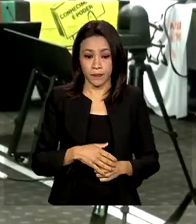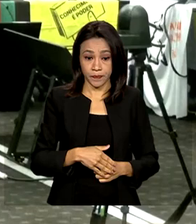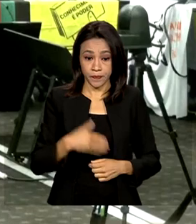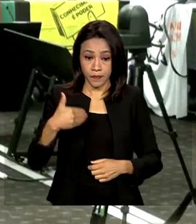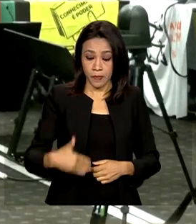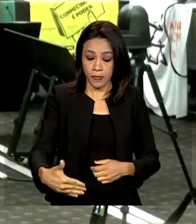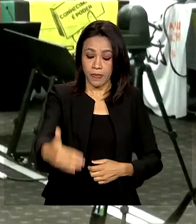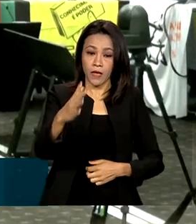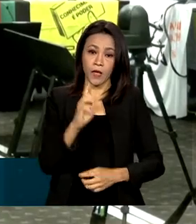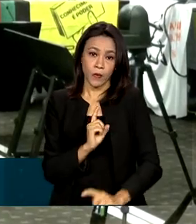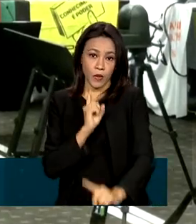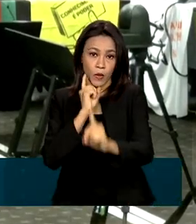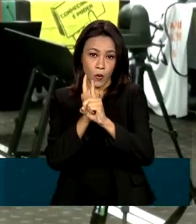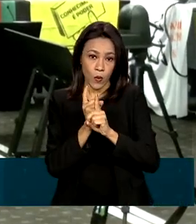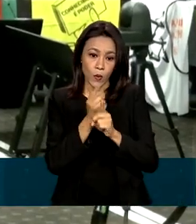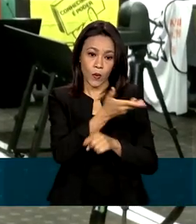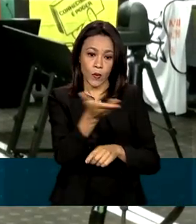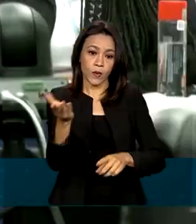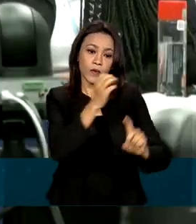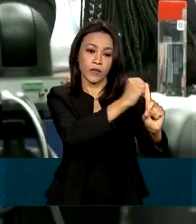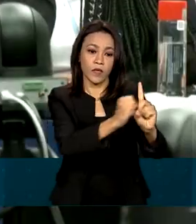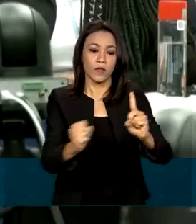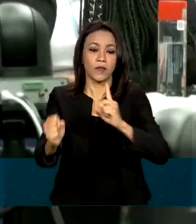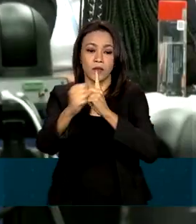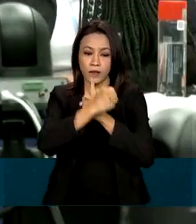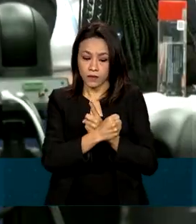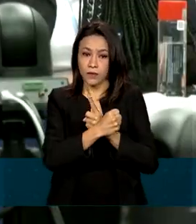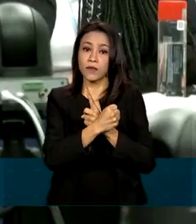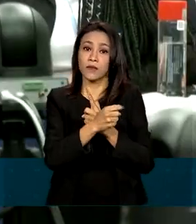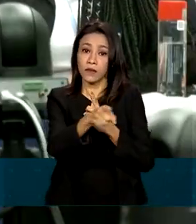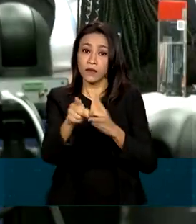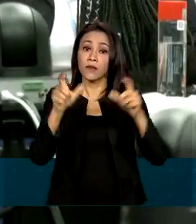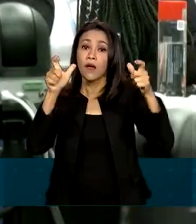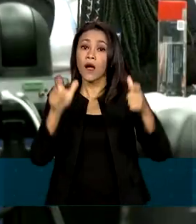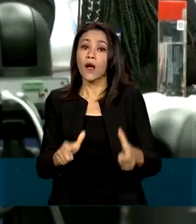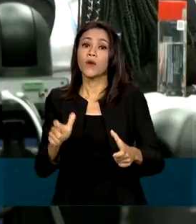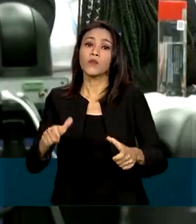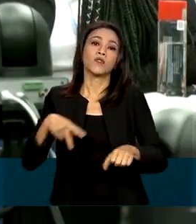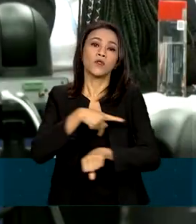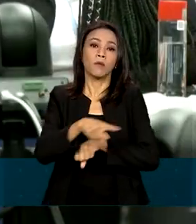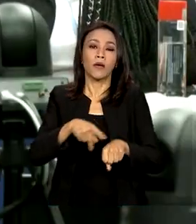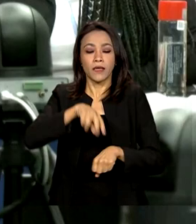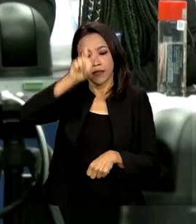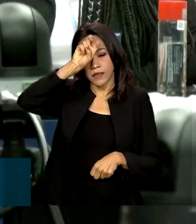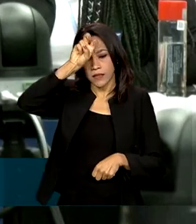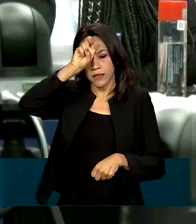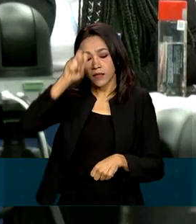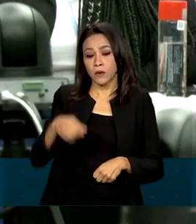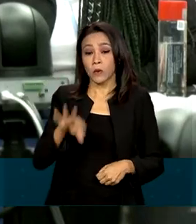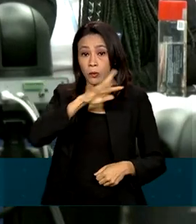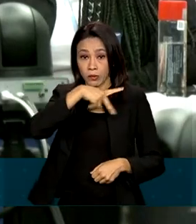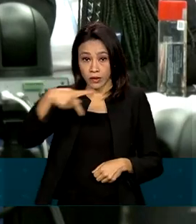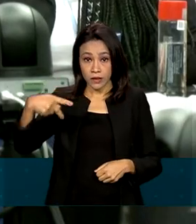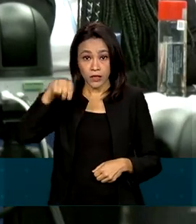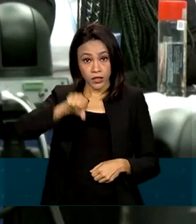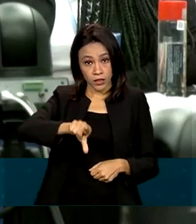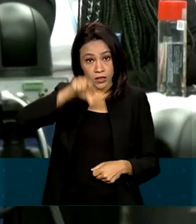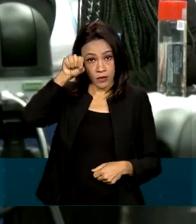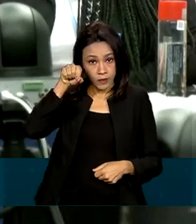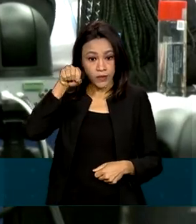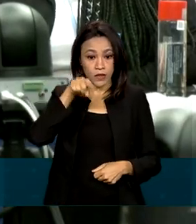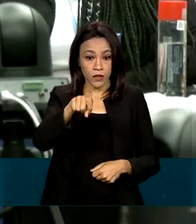representantes da sociedade civil brasileira na COP27 no Egito, o presidente eleito, Luiz Inácio Lula da Silva,